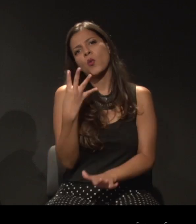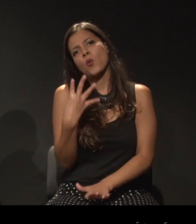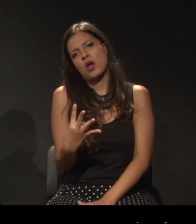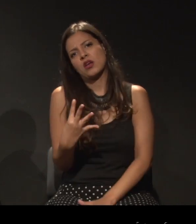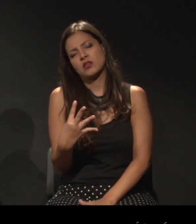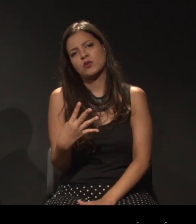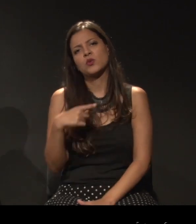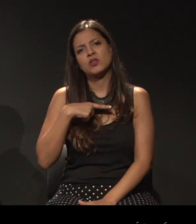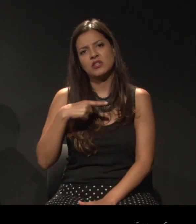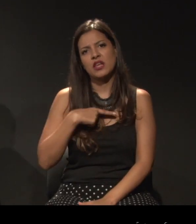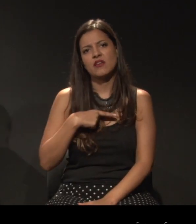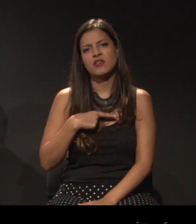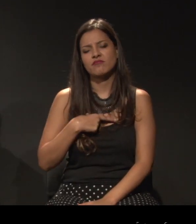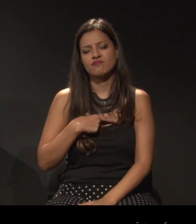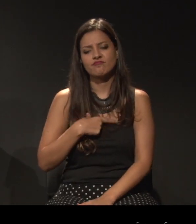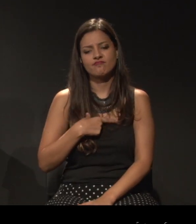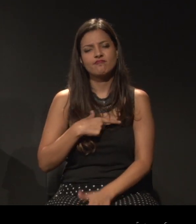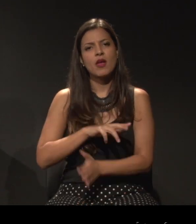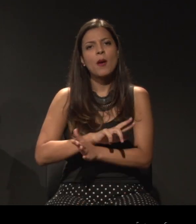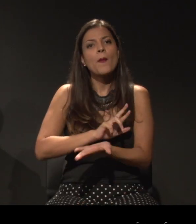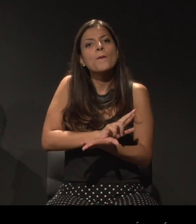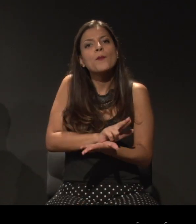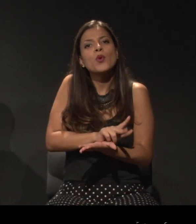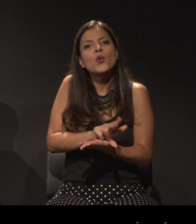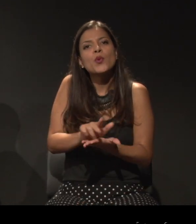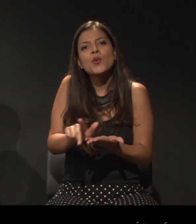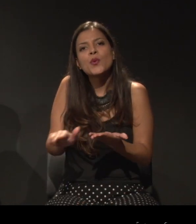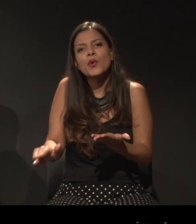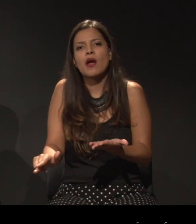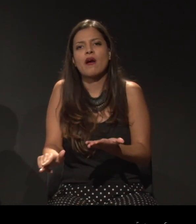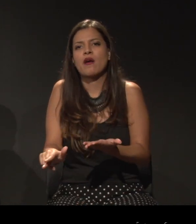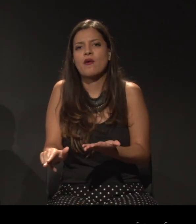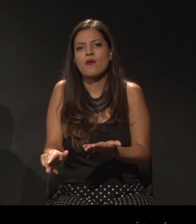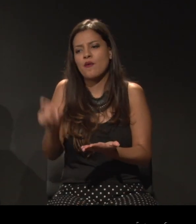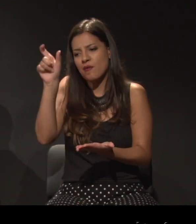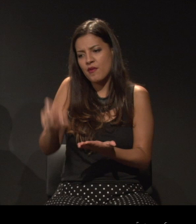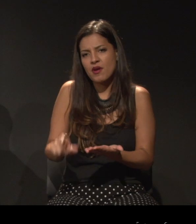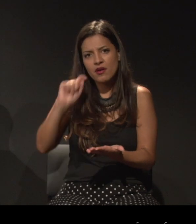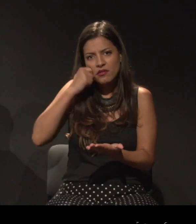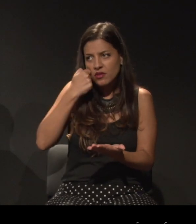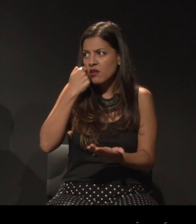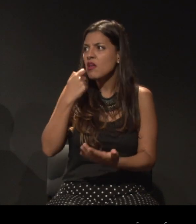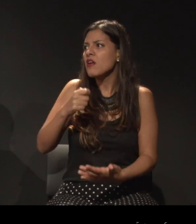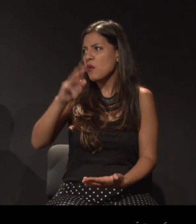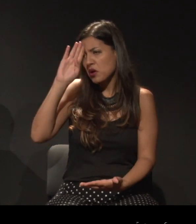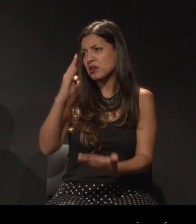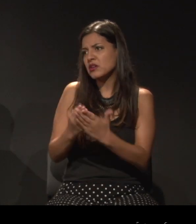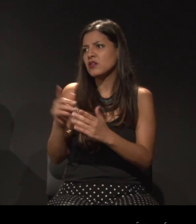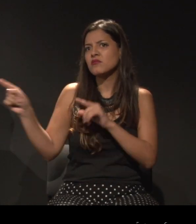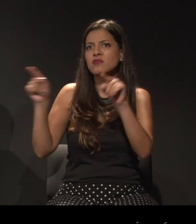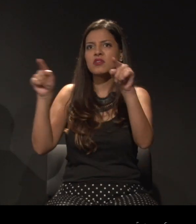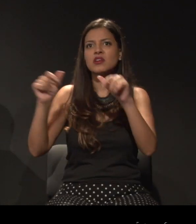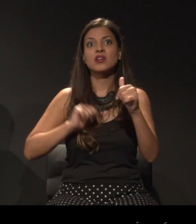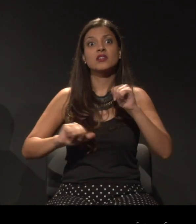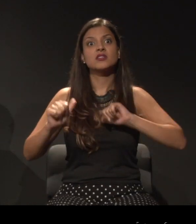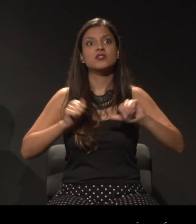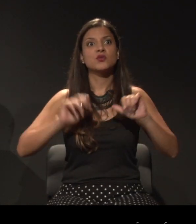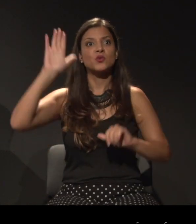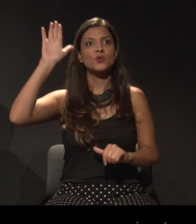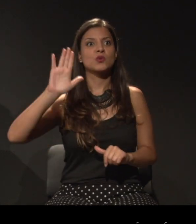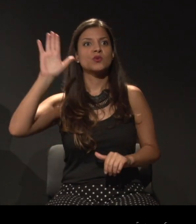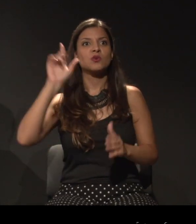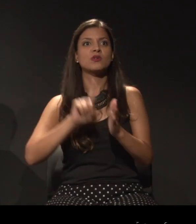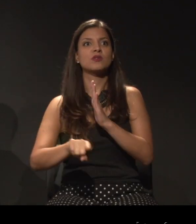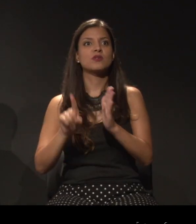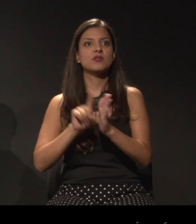perspectivas plurais desse ser negro. E eu acredito que todo mundo deva estar ansiosos e ansiosos para